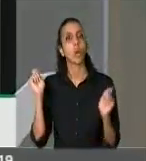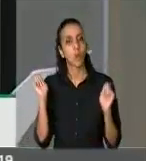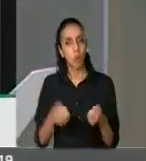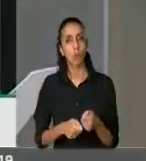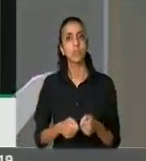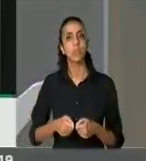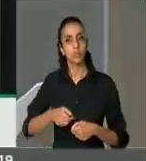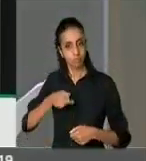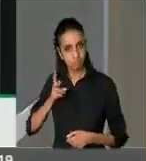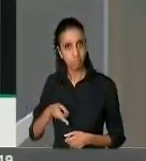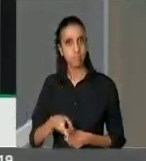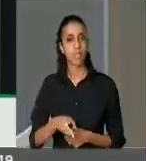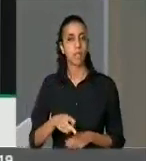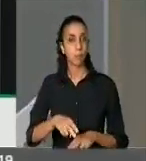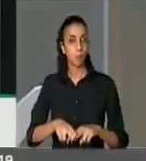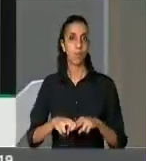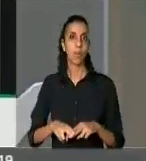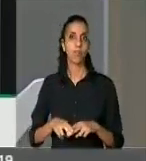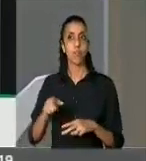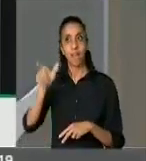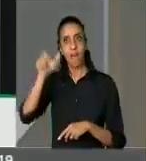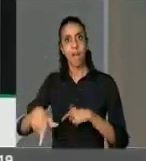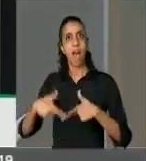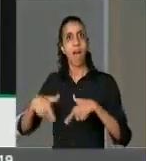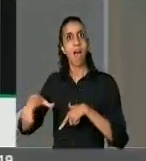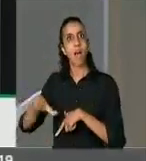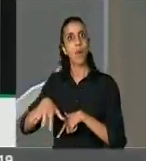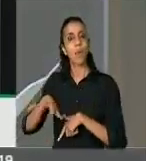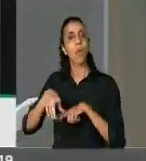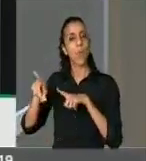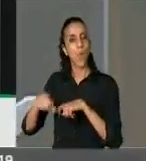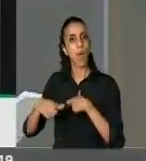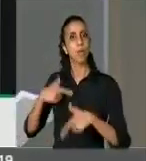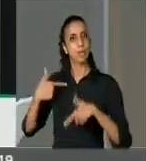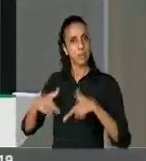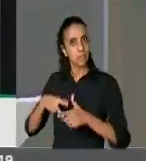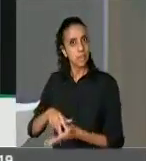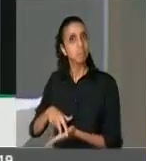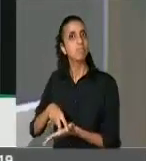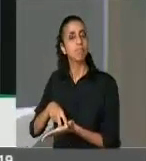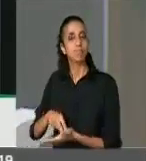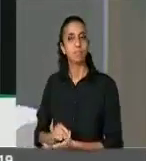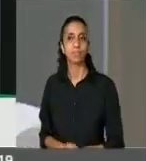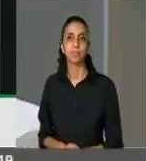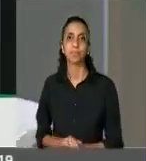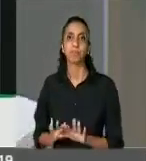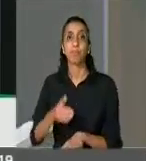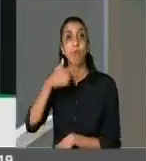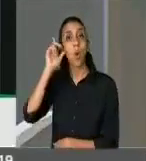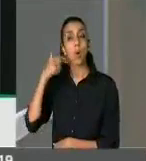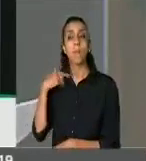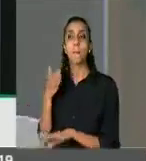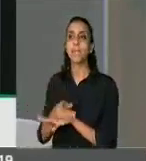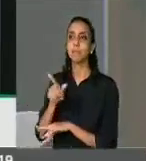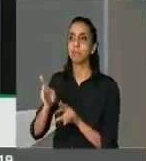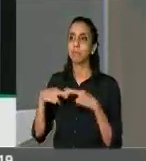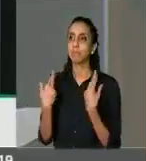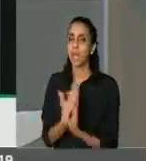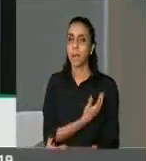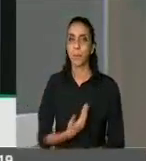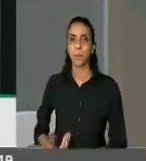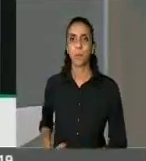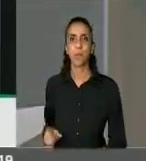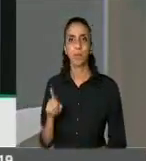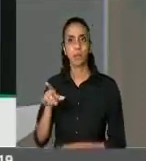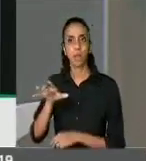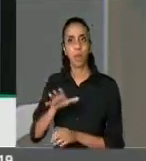persistência e ao trabalho desses agricultores familiares. Ontem eu participei de uma audiência pública da Comissão de